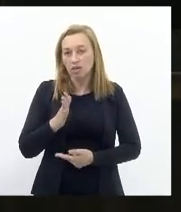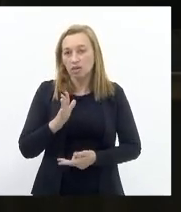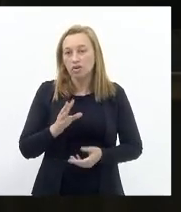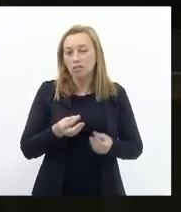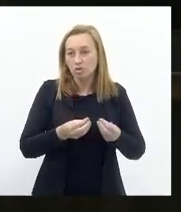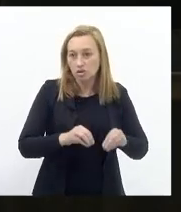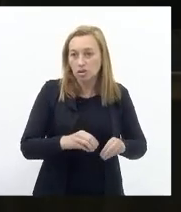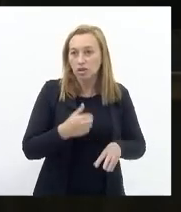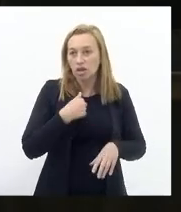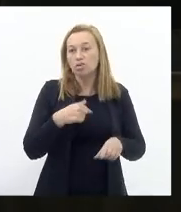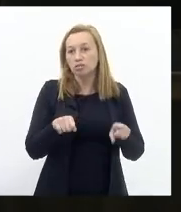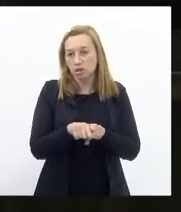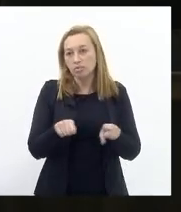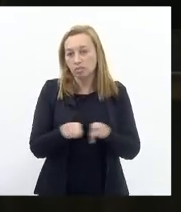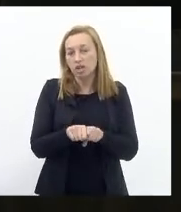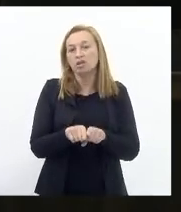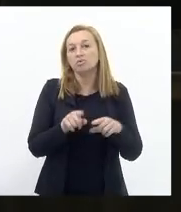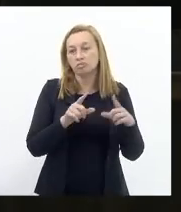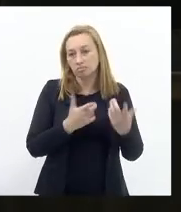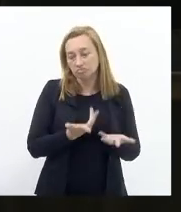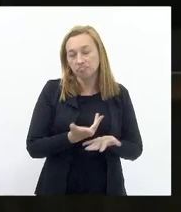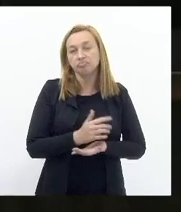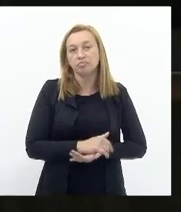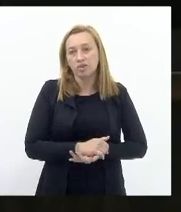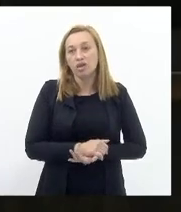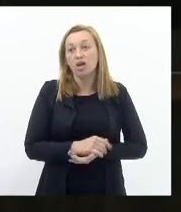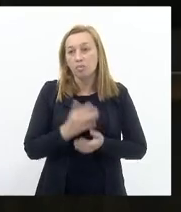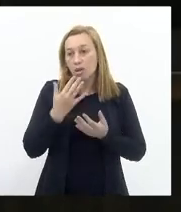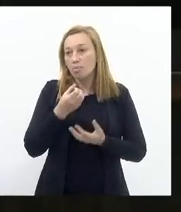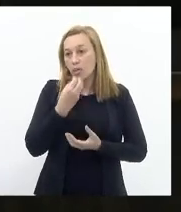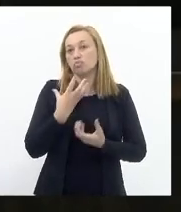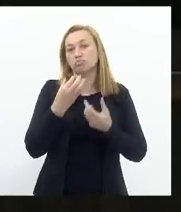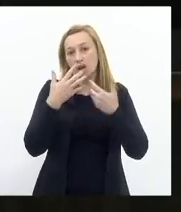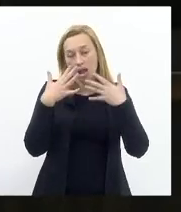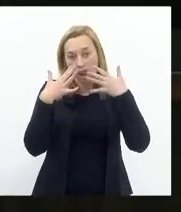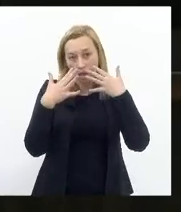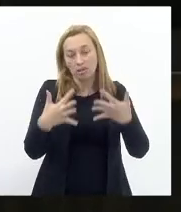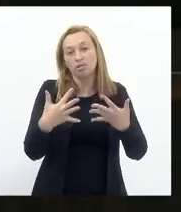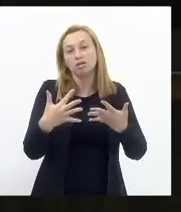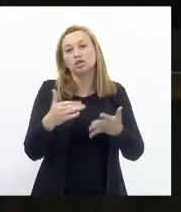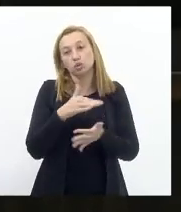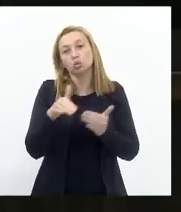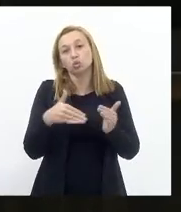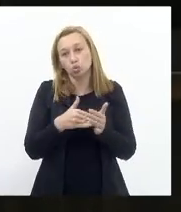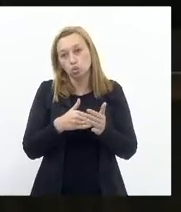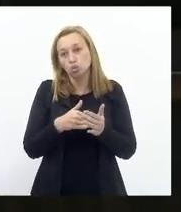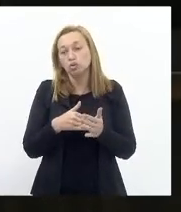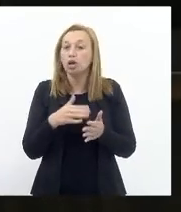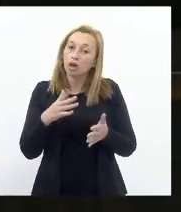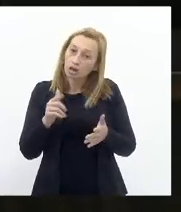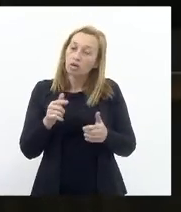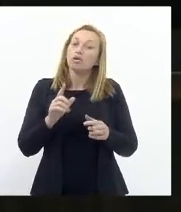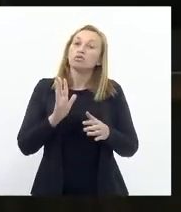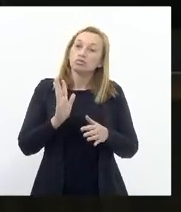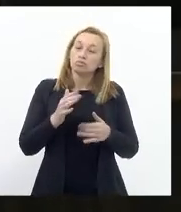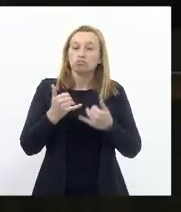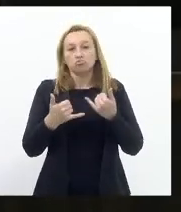esse golpe Da fotografia Então é bom A gente alertar A todos Eu até brinquei